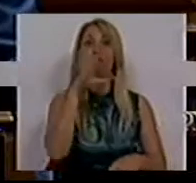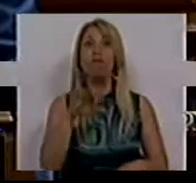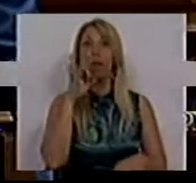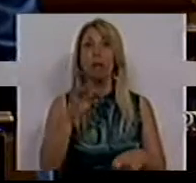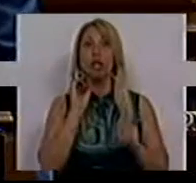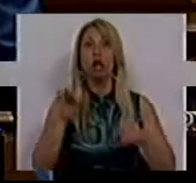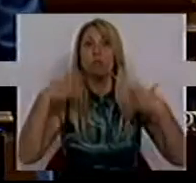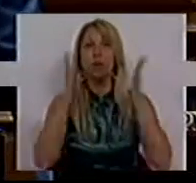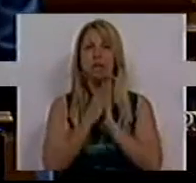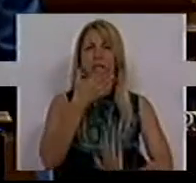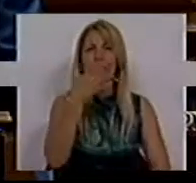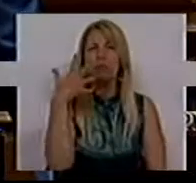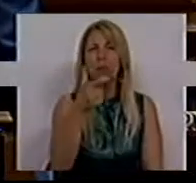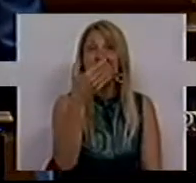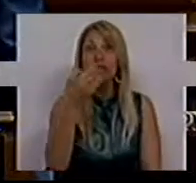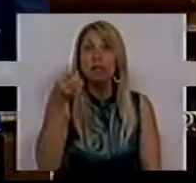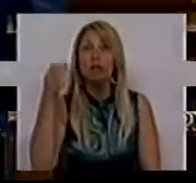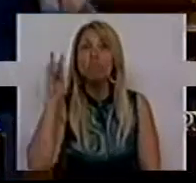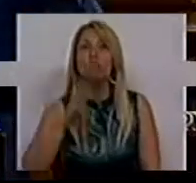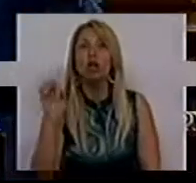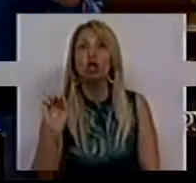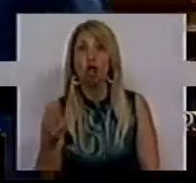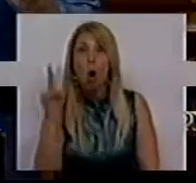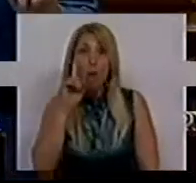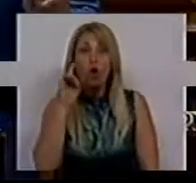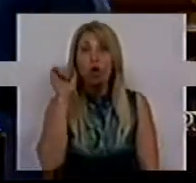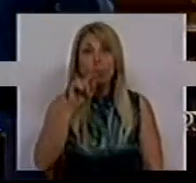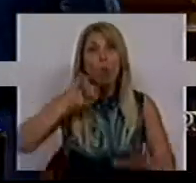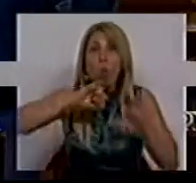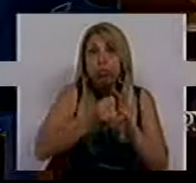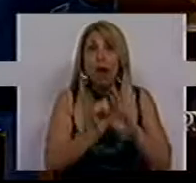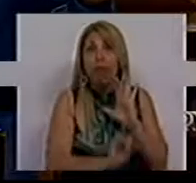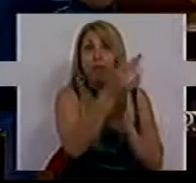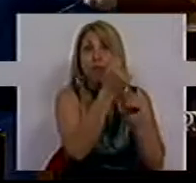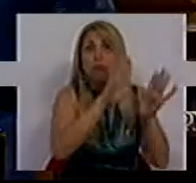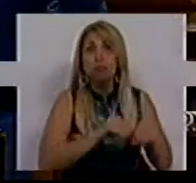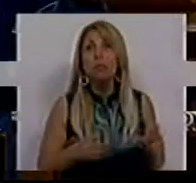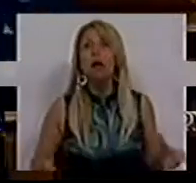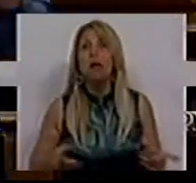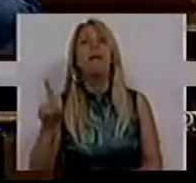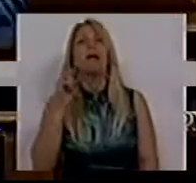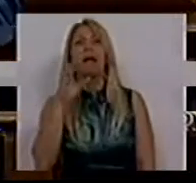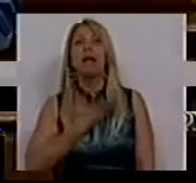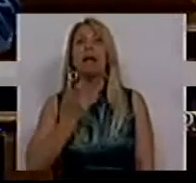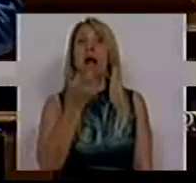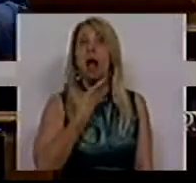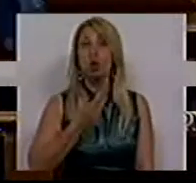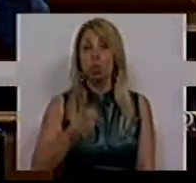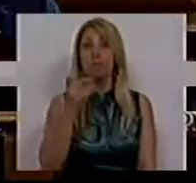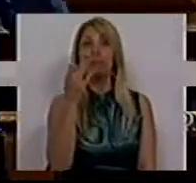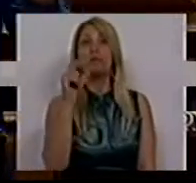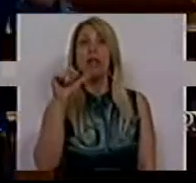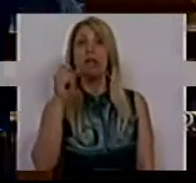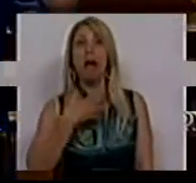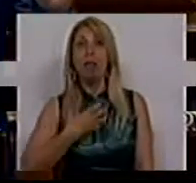milhões de euros. Este é o valor do buraco. Ricardo Salgado esqueceu-se, por exemplo, de dizer que tinha ganho em Angola